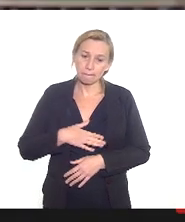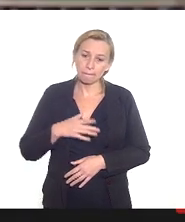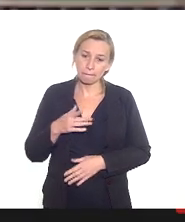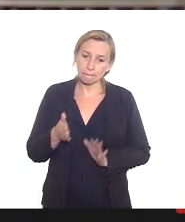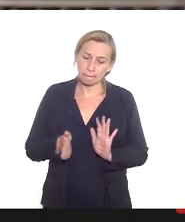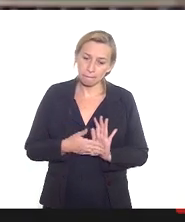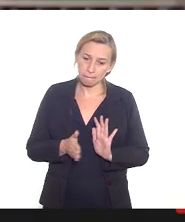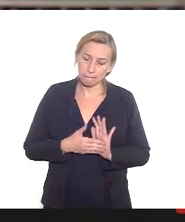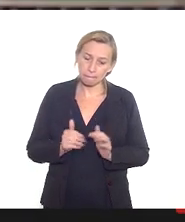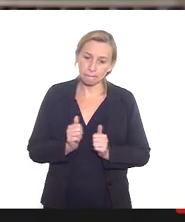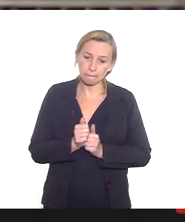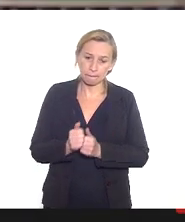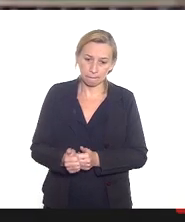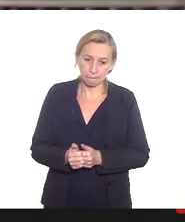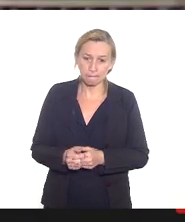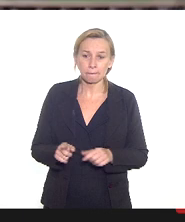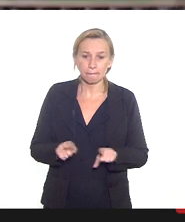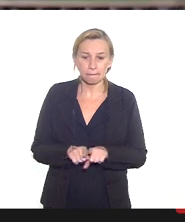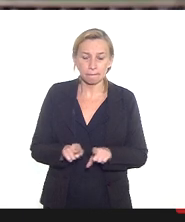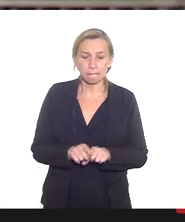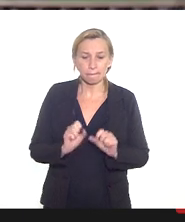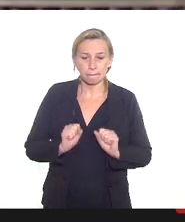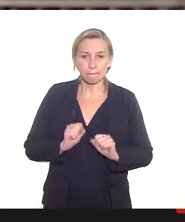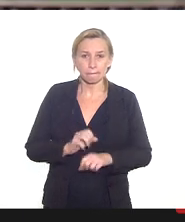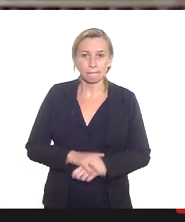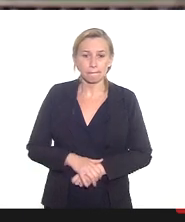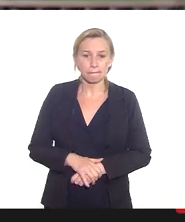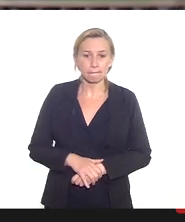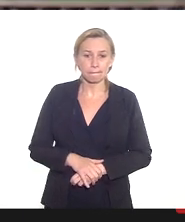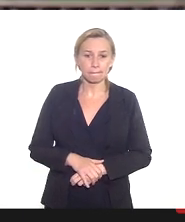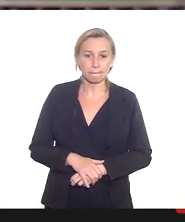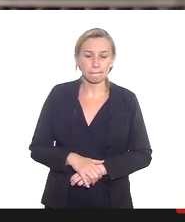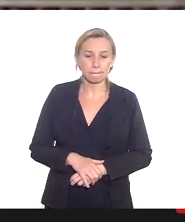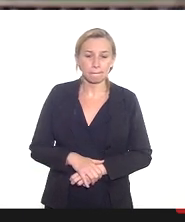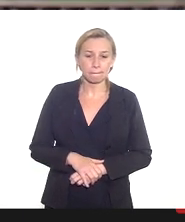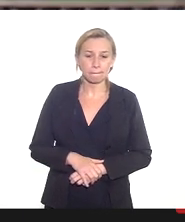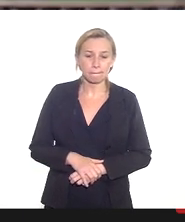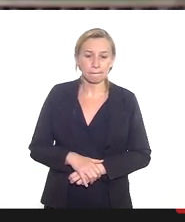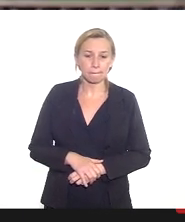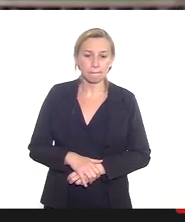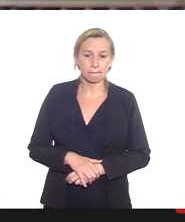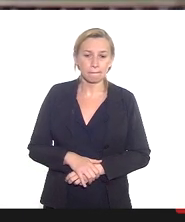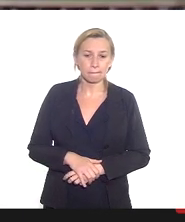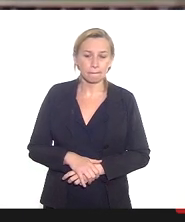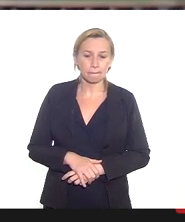uma proposta de encaminhamento também se possível pra que a gente